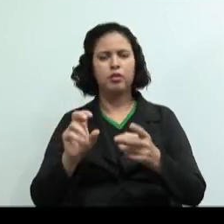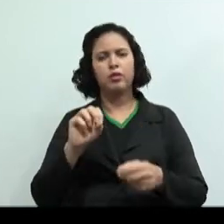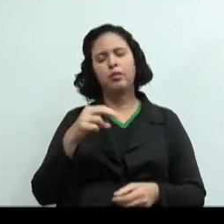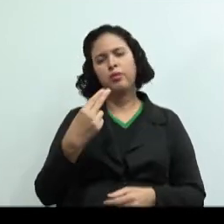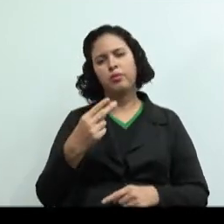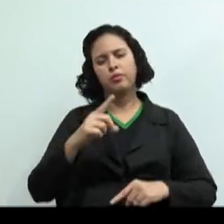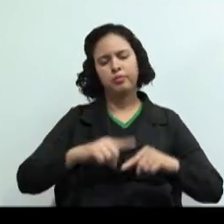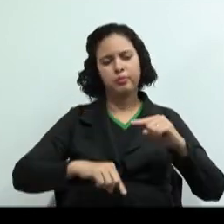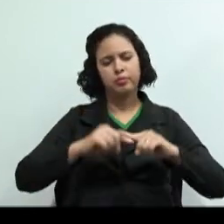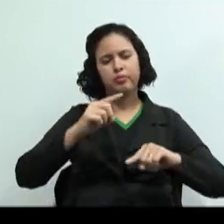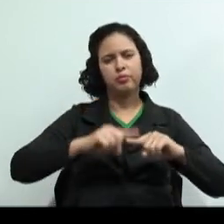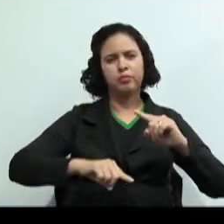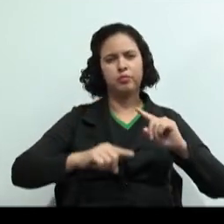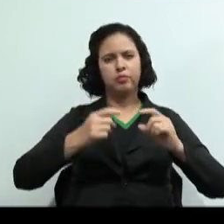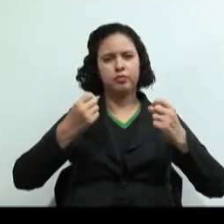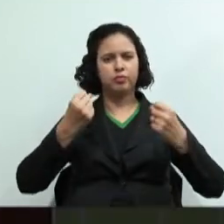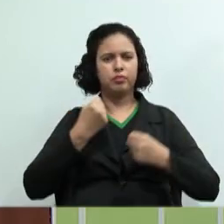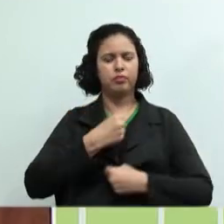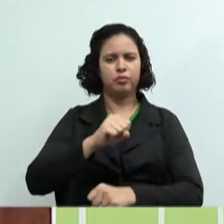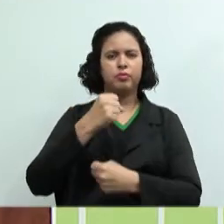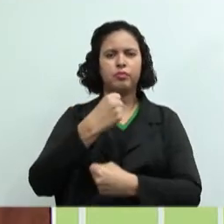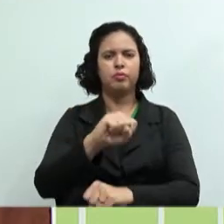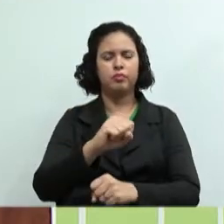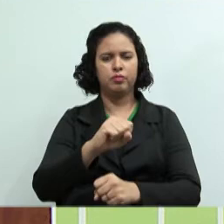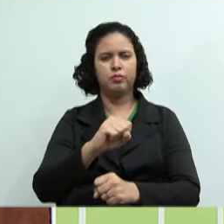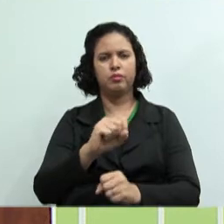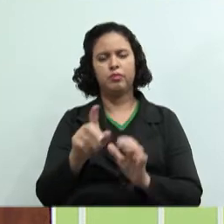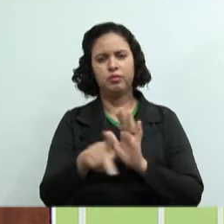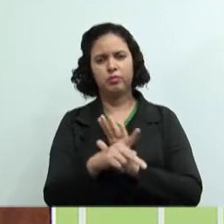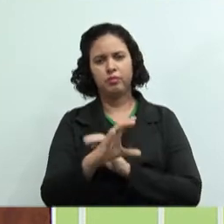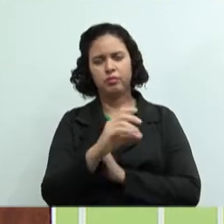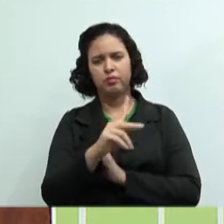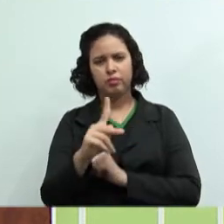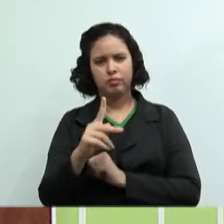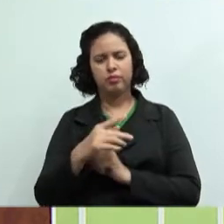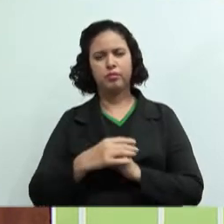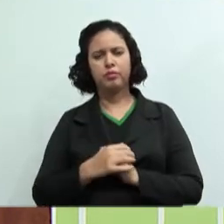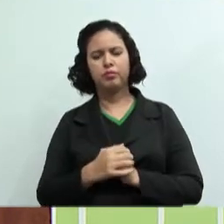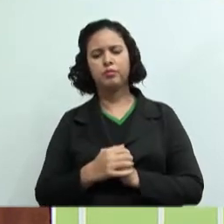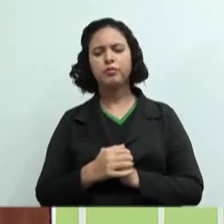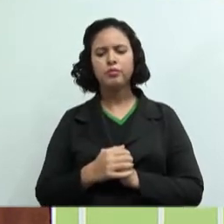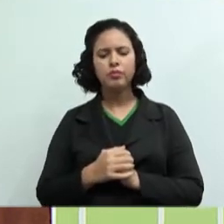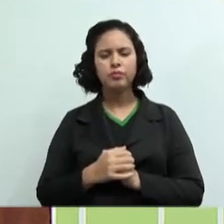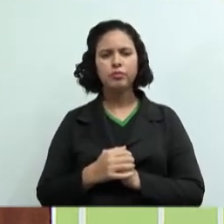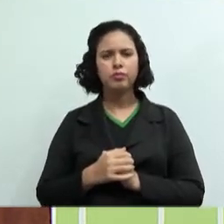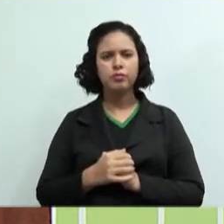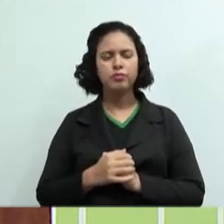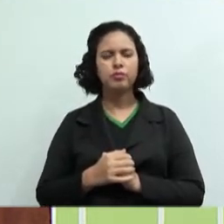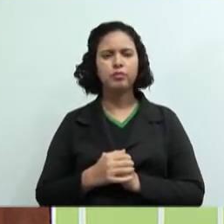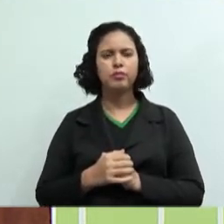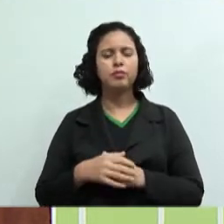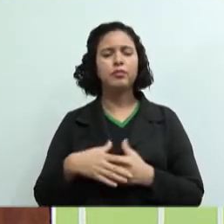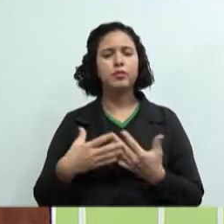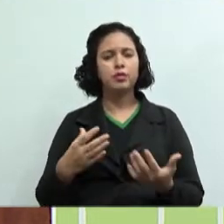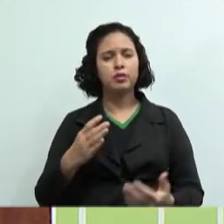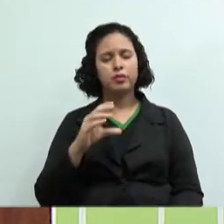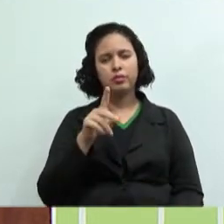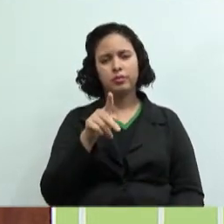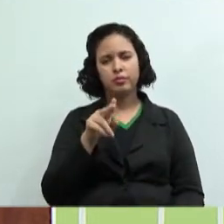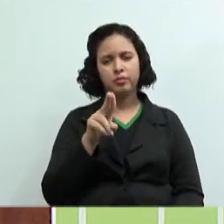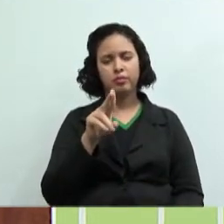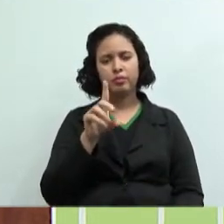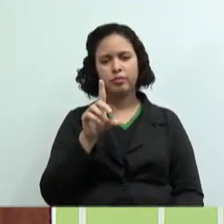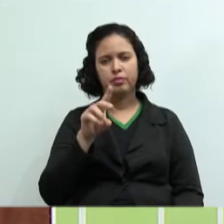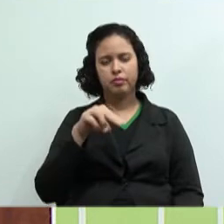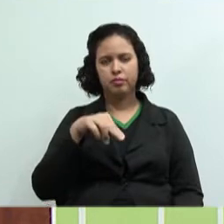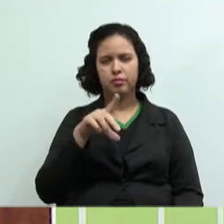Ok, então aqui comigo, despesas. Então despesas, o pudim está pronto, embaladinho. Então todo o